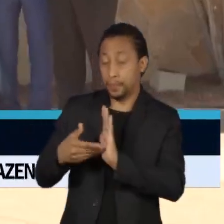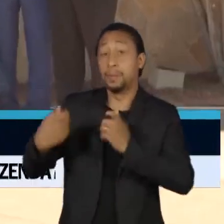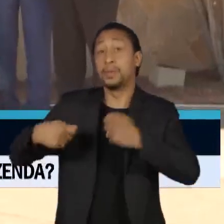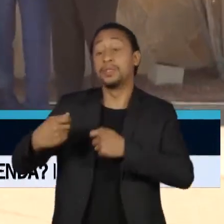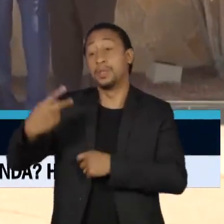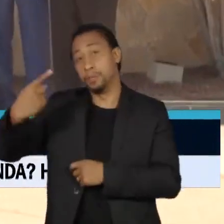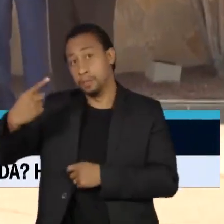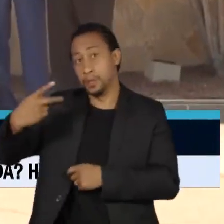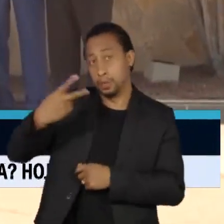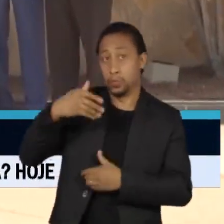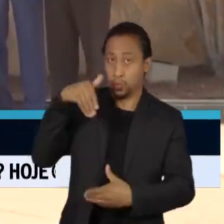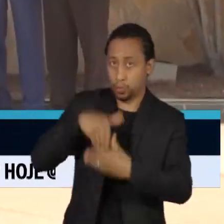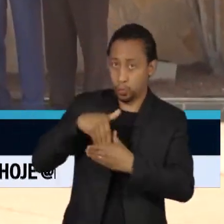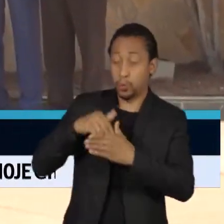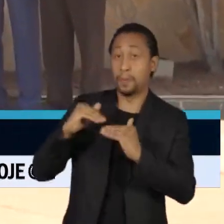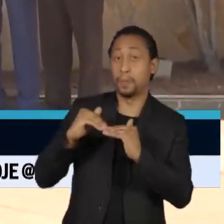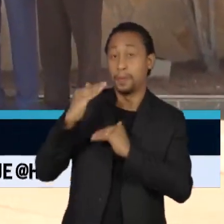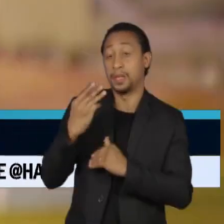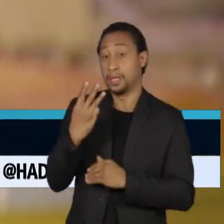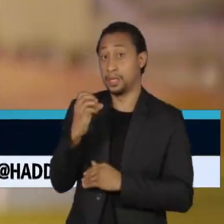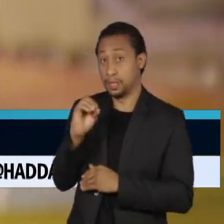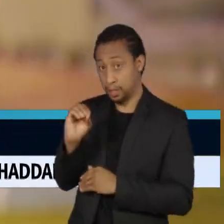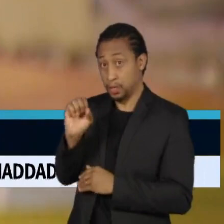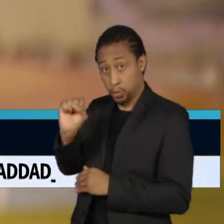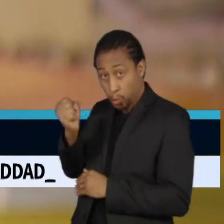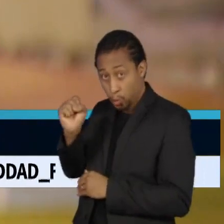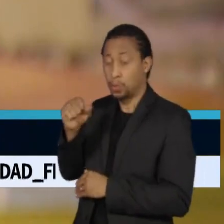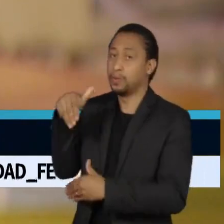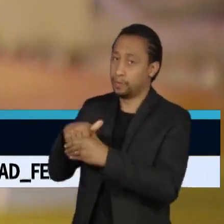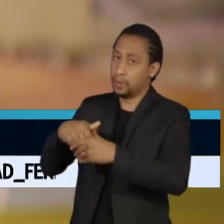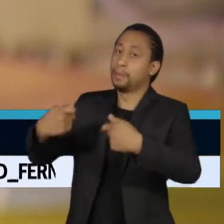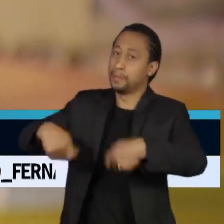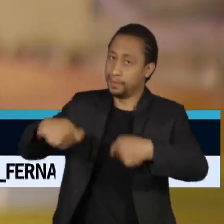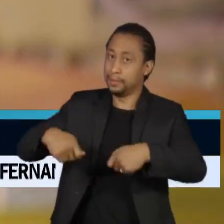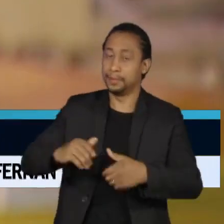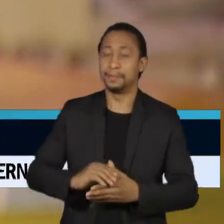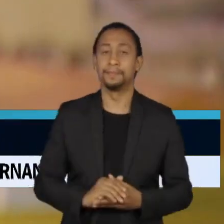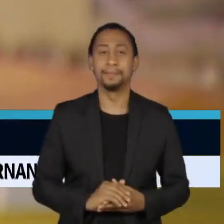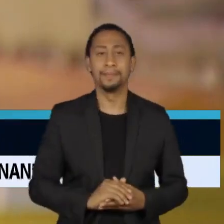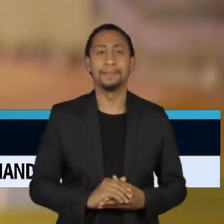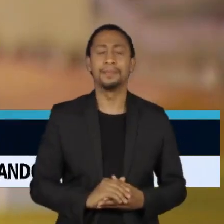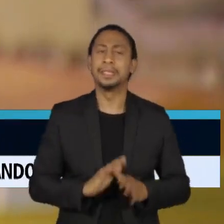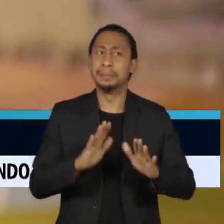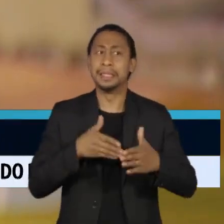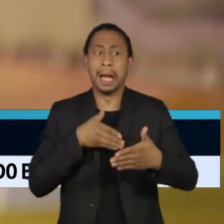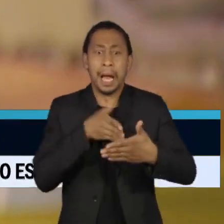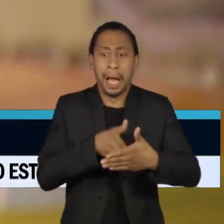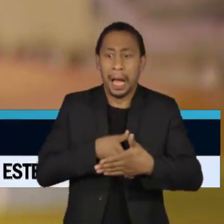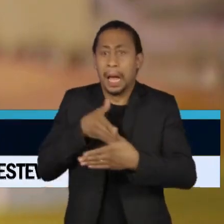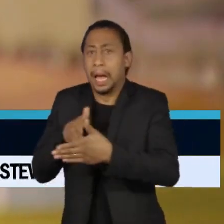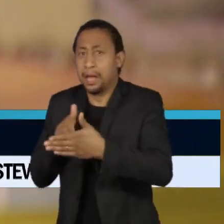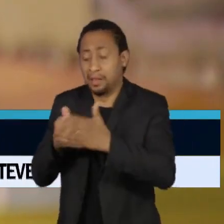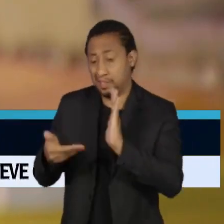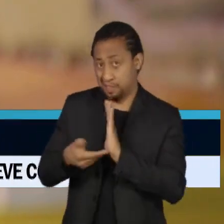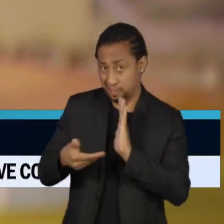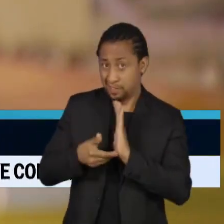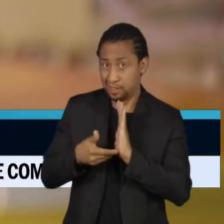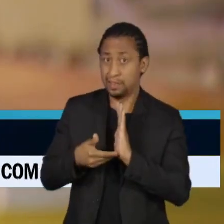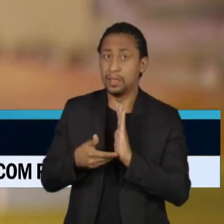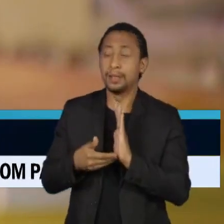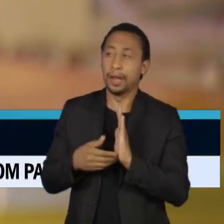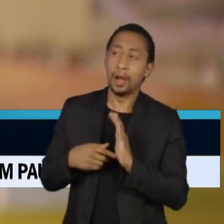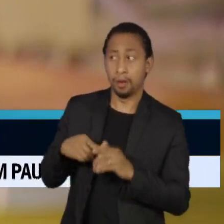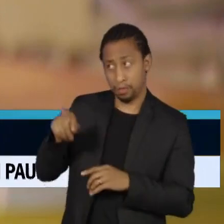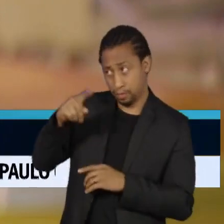para ser aprovada e seguir para promulgação. Bem, o fato é que a frase criar dificuldades para vender facilidades